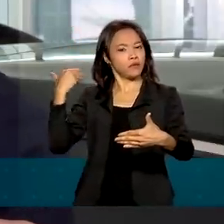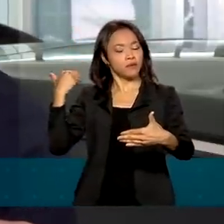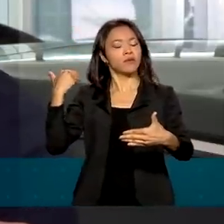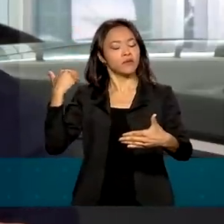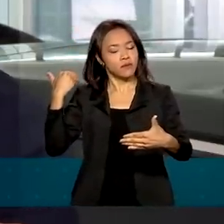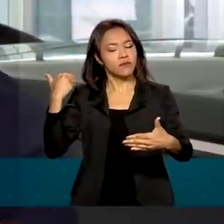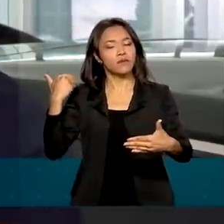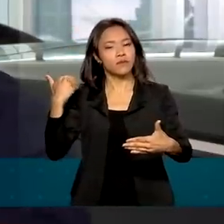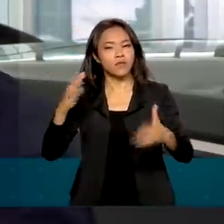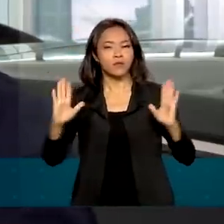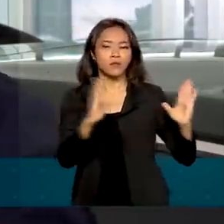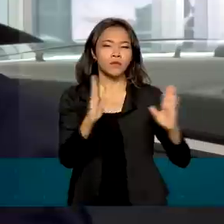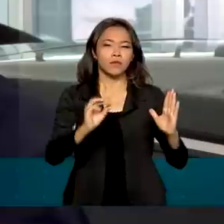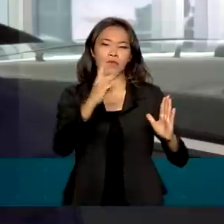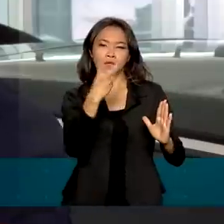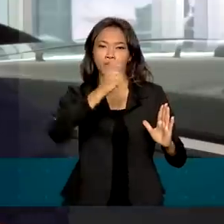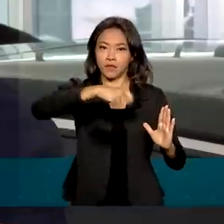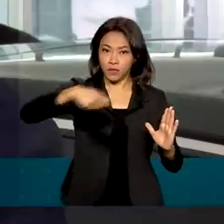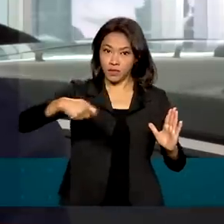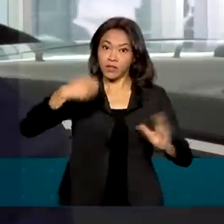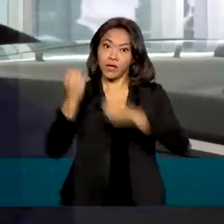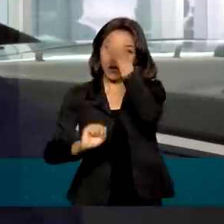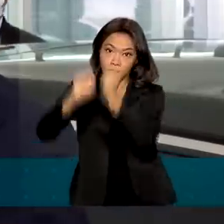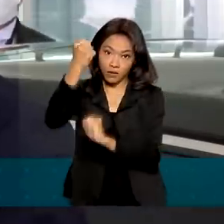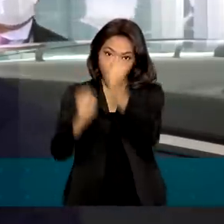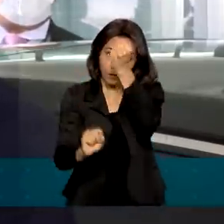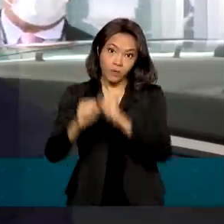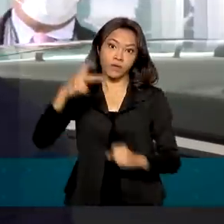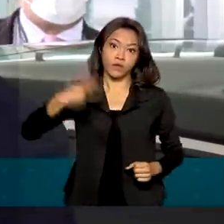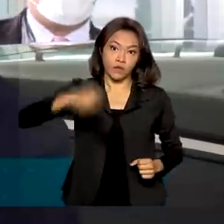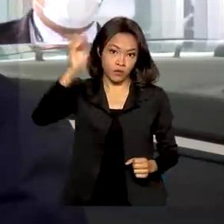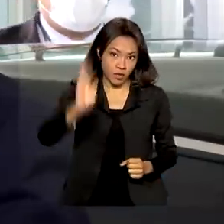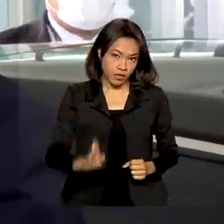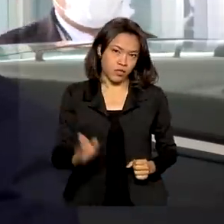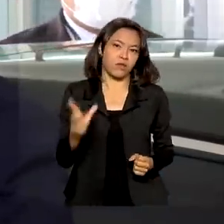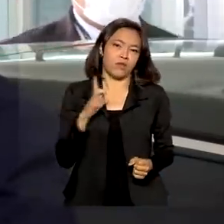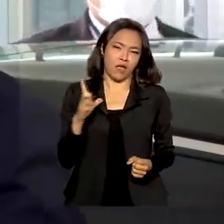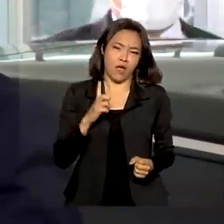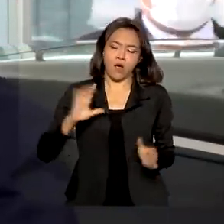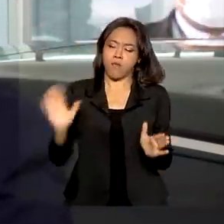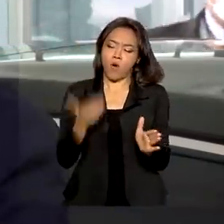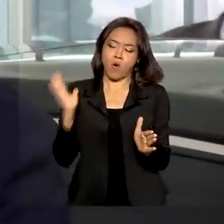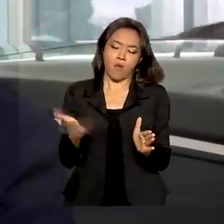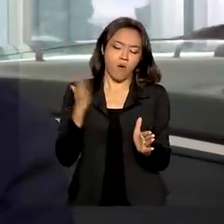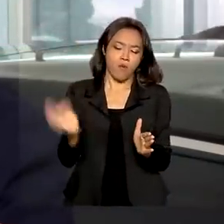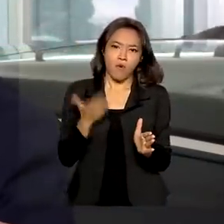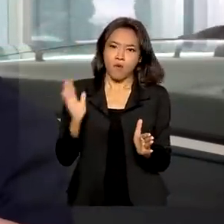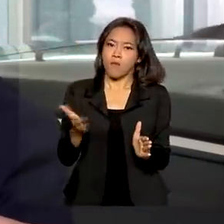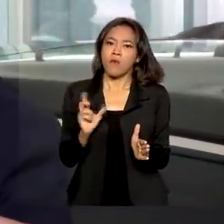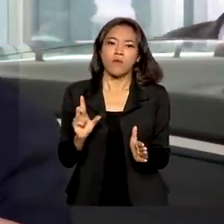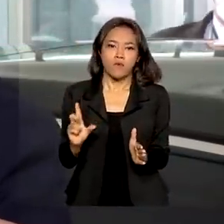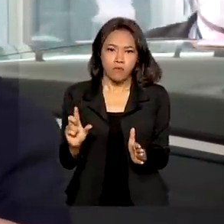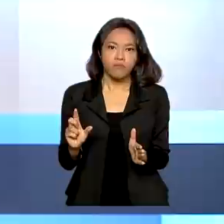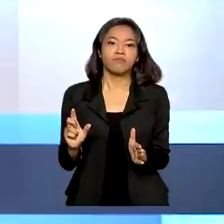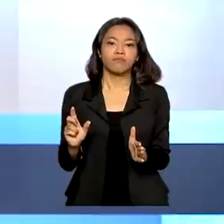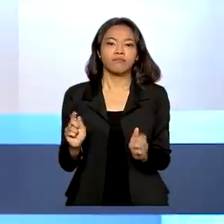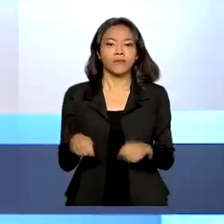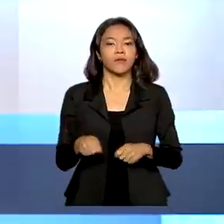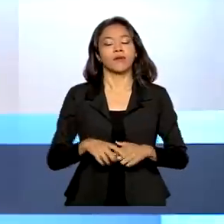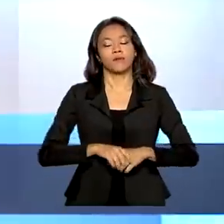de três meses, a indústria brasileira hoje também tem uma capacidade de produção e de resposta maior.